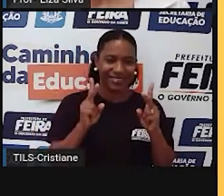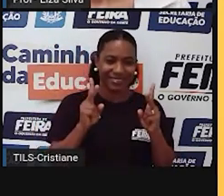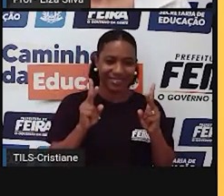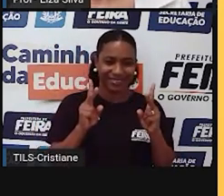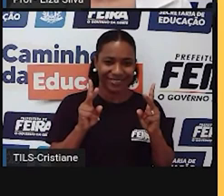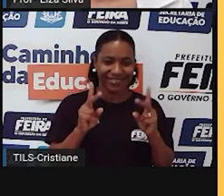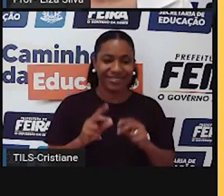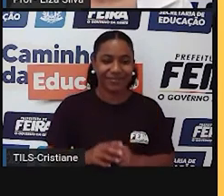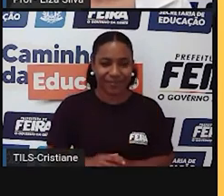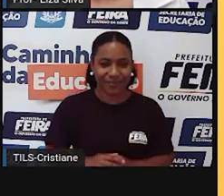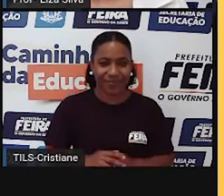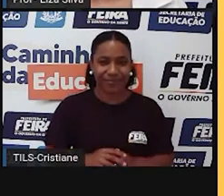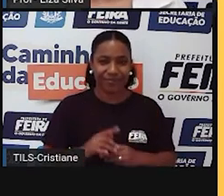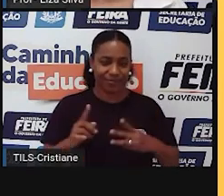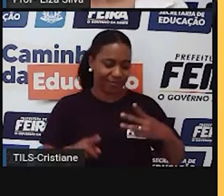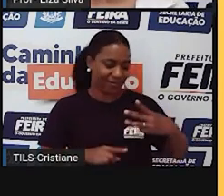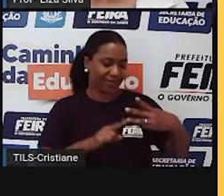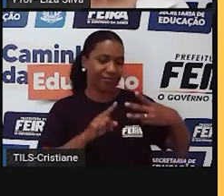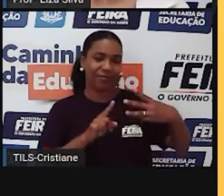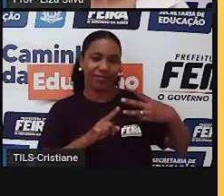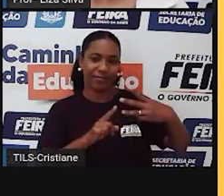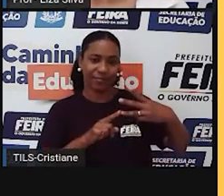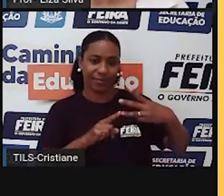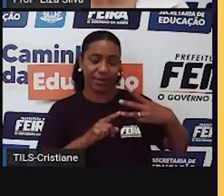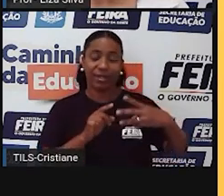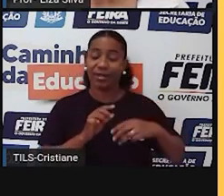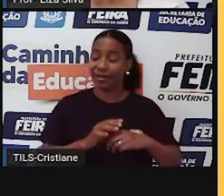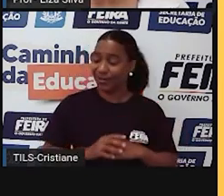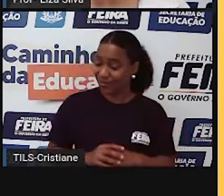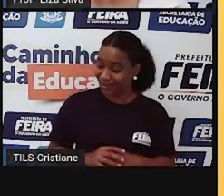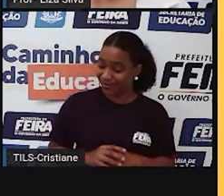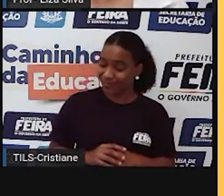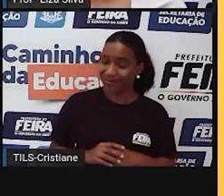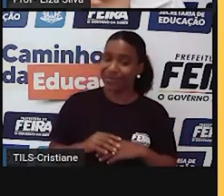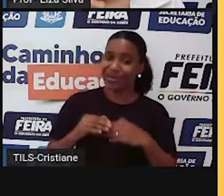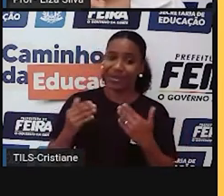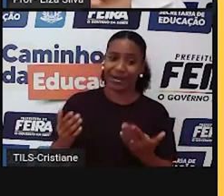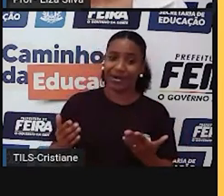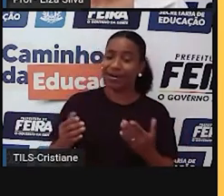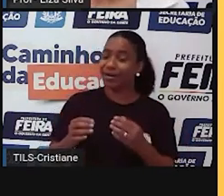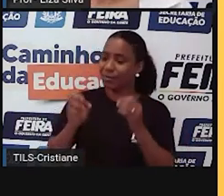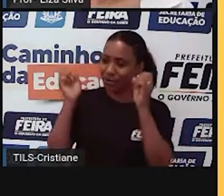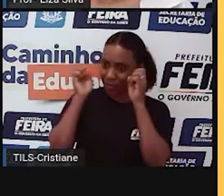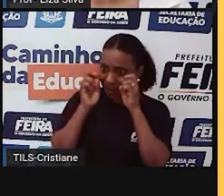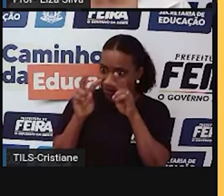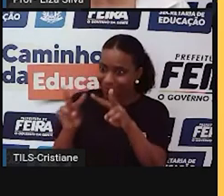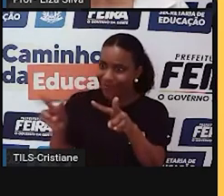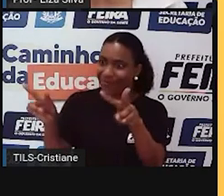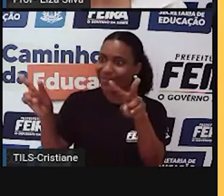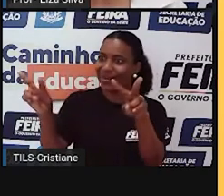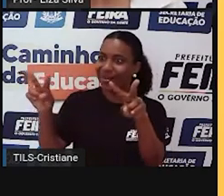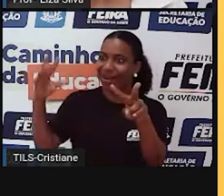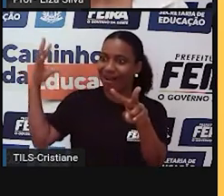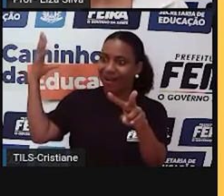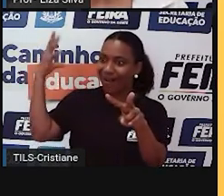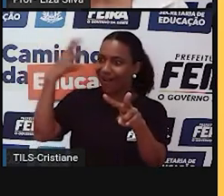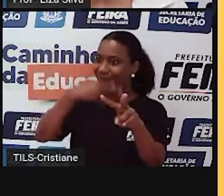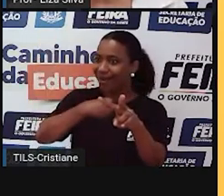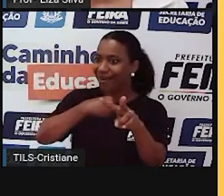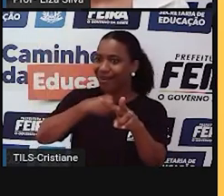E a beleza está nos olhos de quem vem? Aqui só lá. E esse ditado nos ensina.